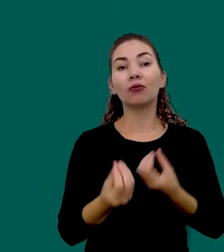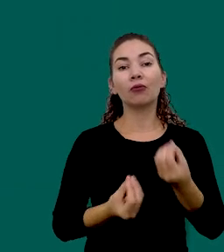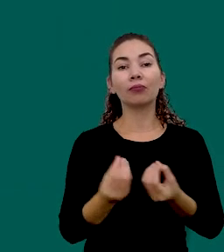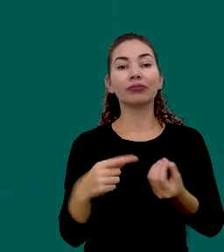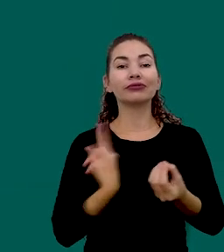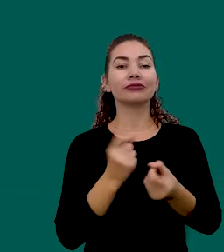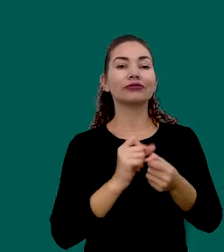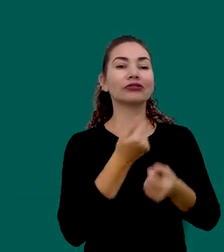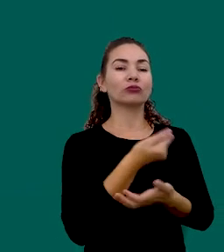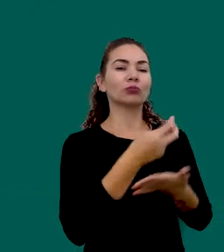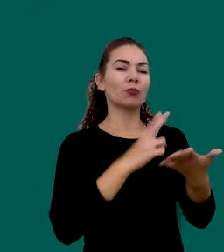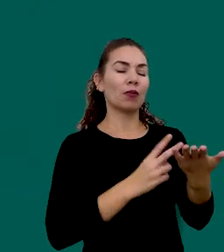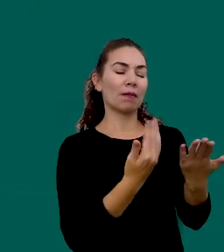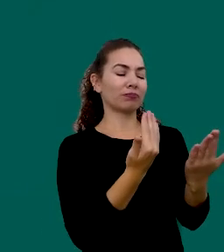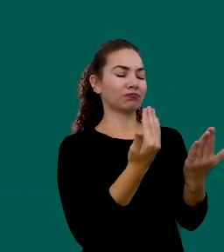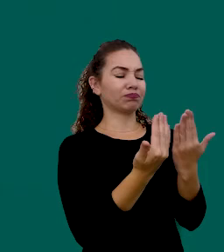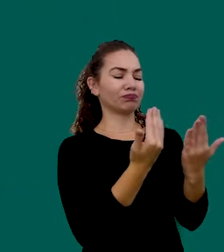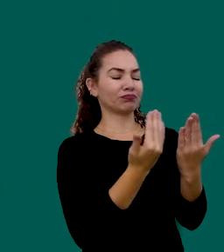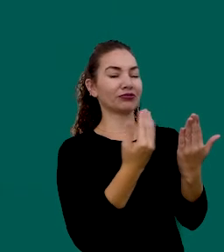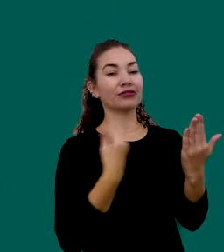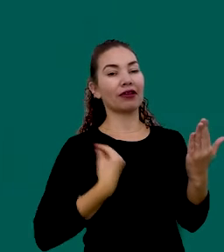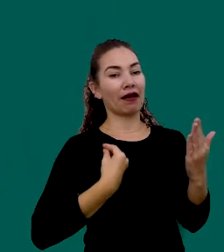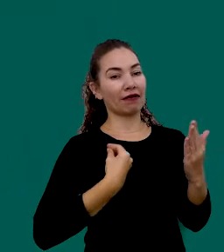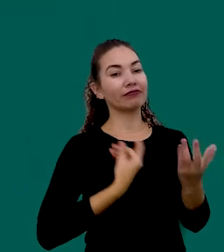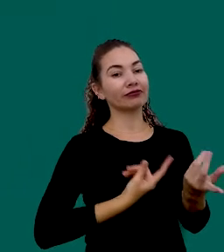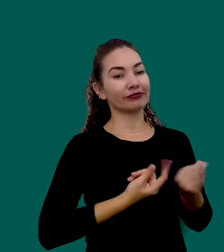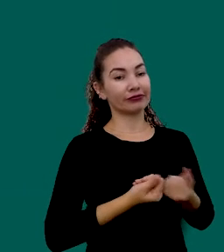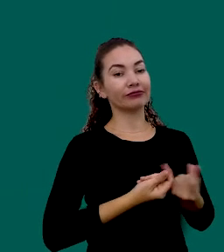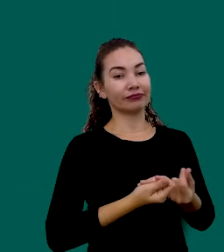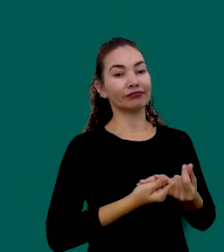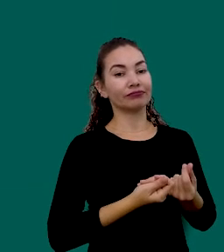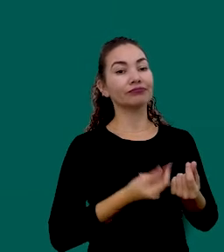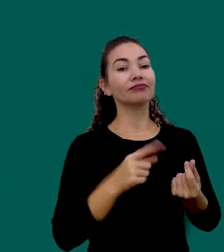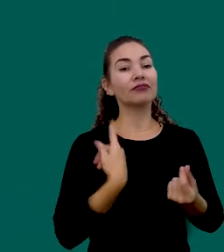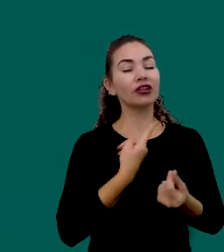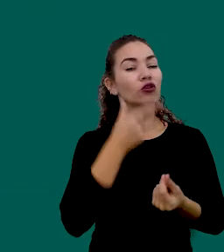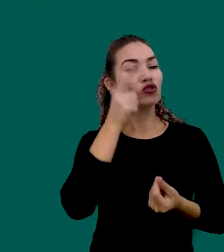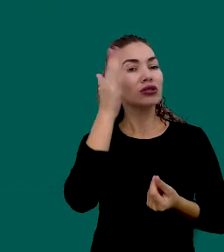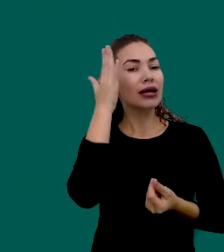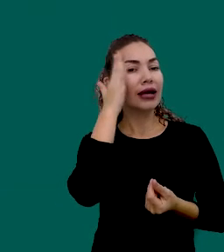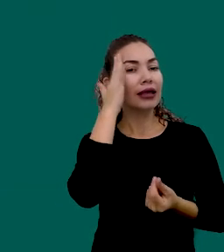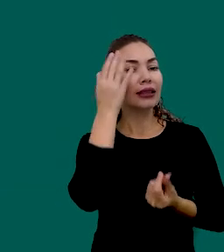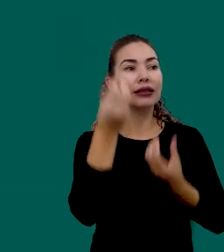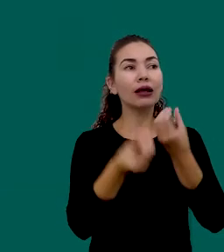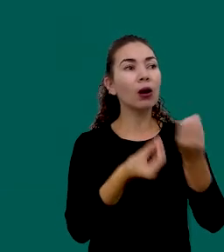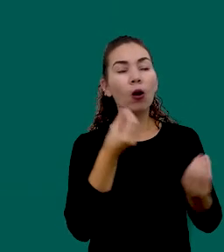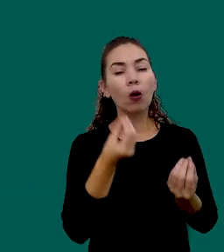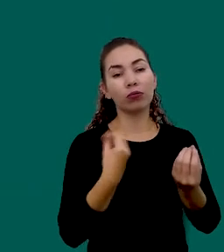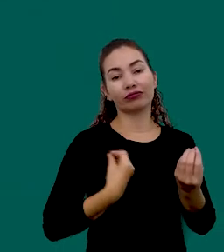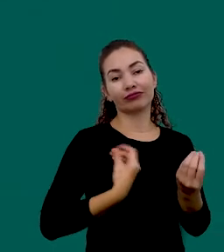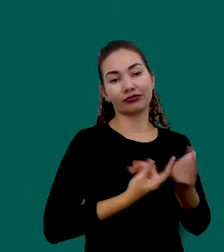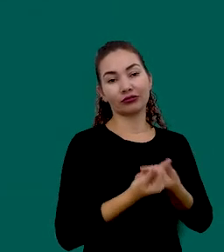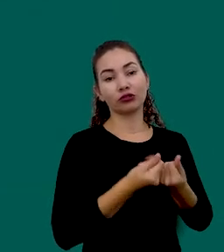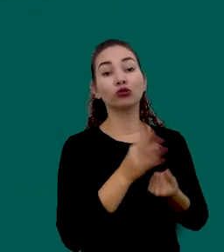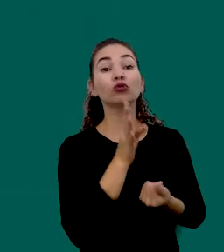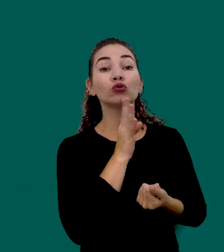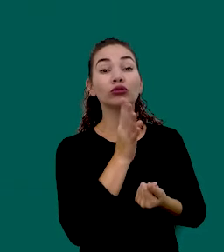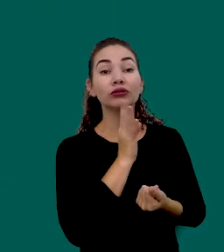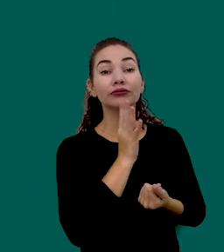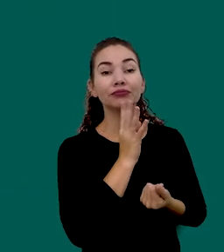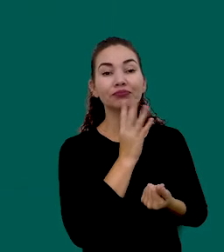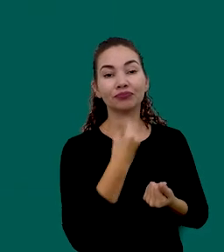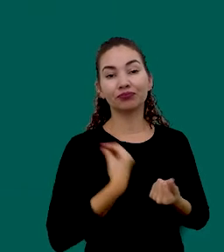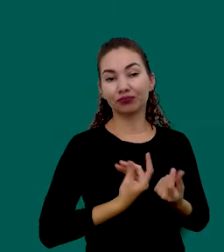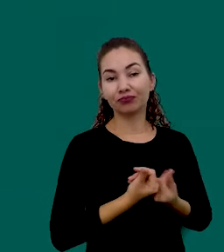Faça uma análise Da nossa vida financeira Vai nos permitir Que a gente Entenda A nossa vida financeira Que a gente Conheça A nossa vida